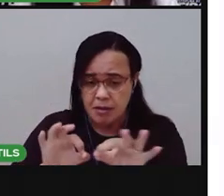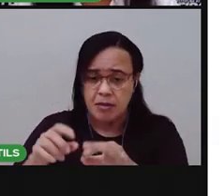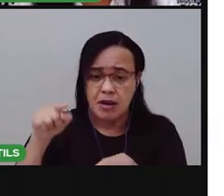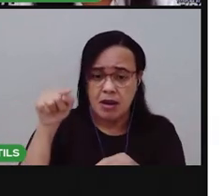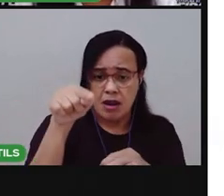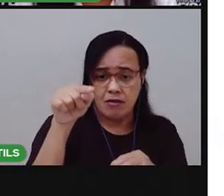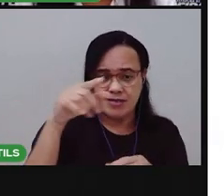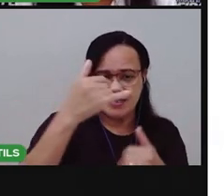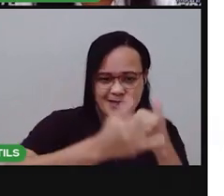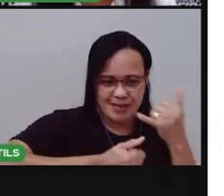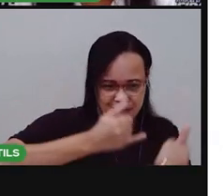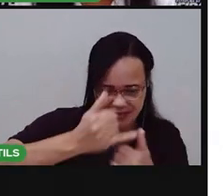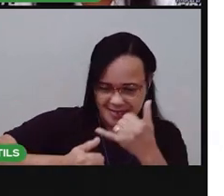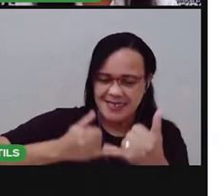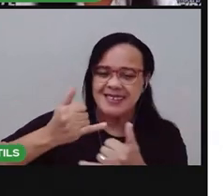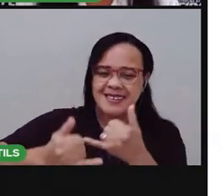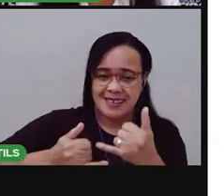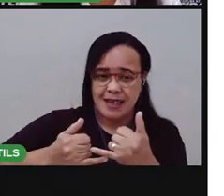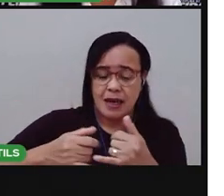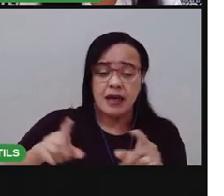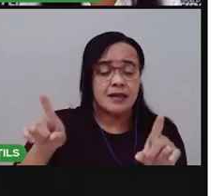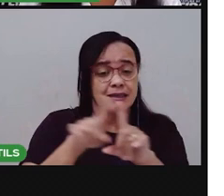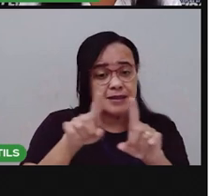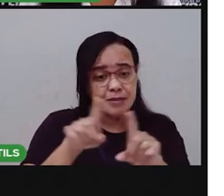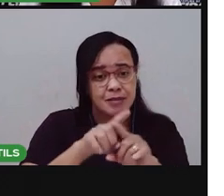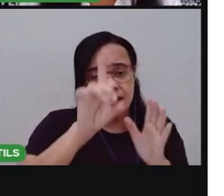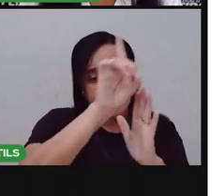A gente vai ver um pouco mais desse assunto daqui a pouco.